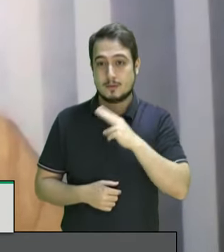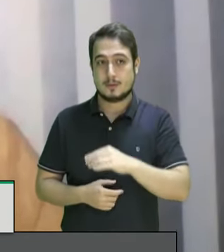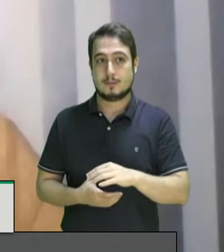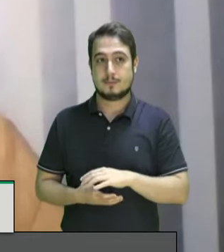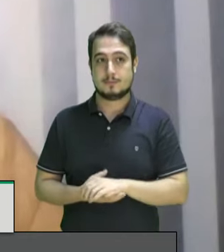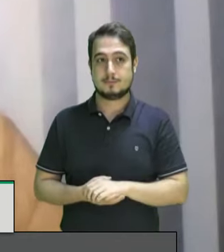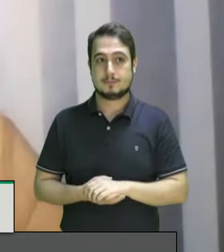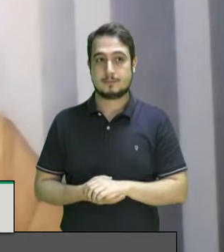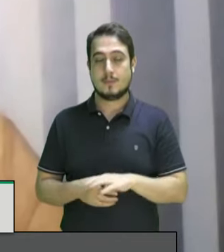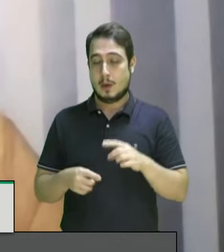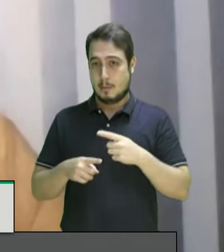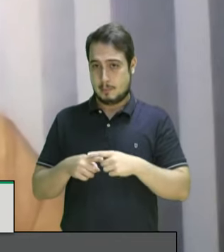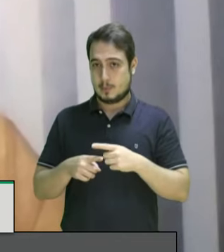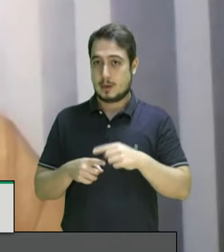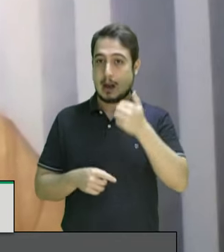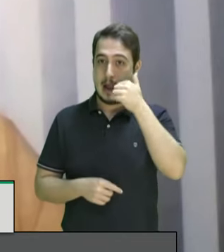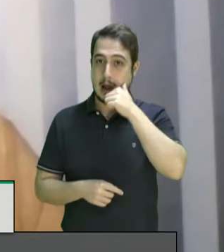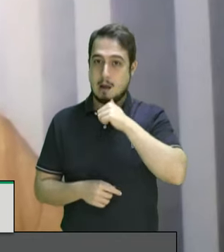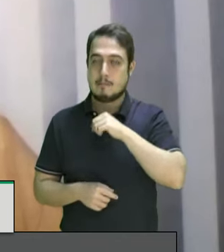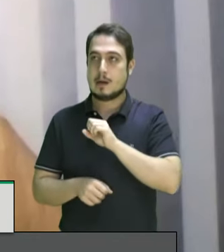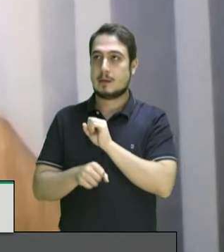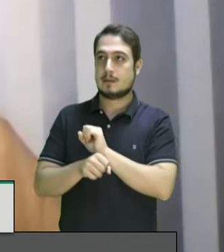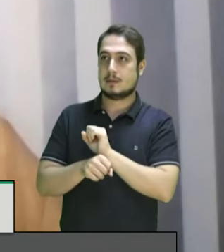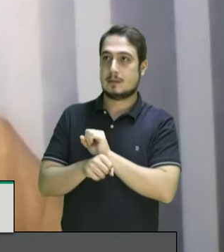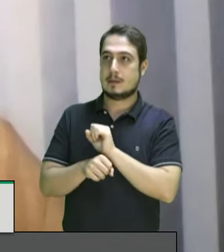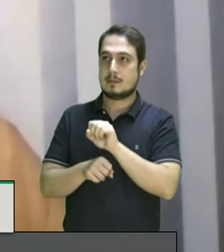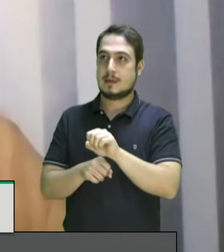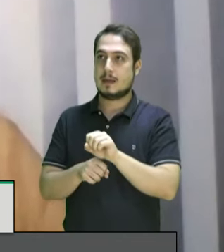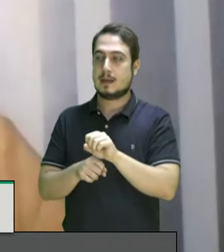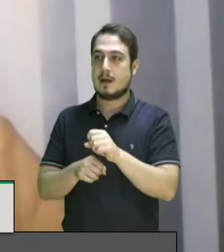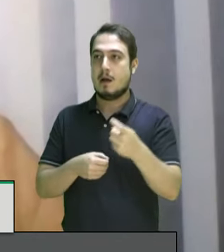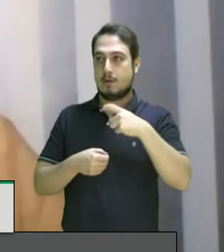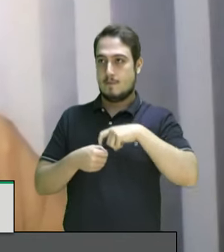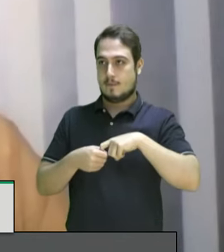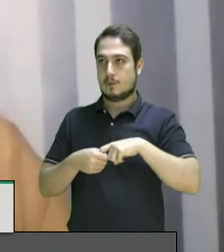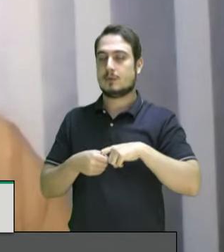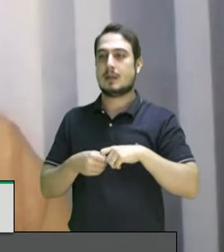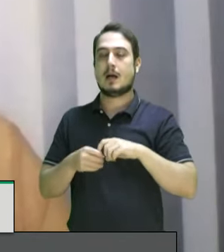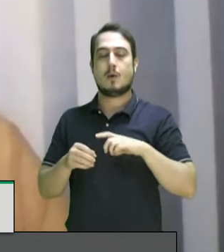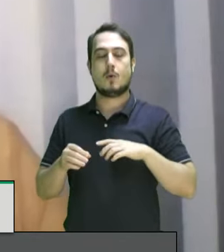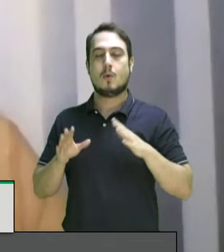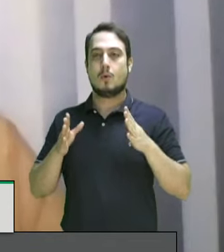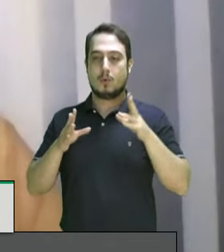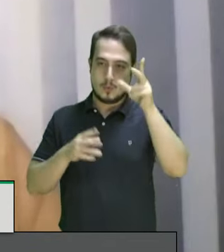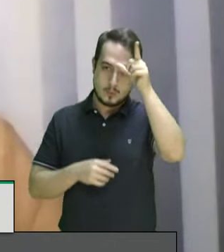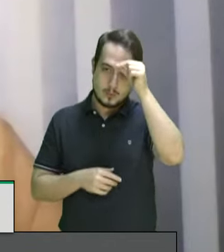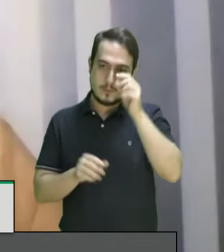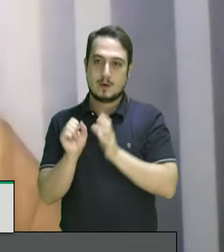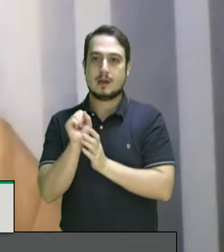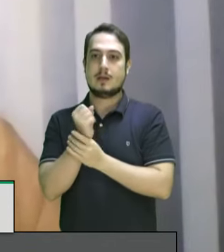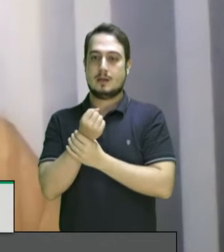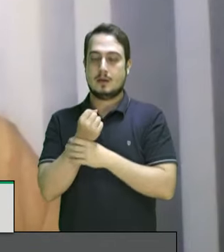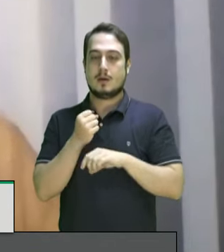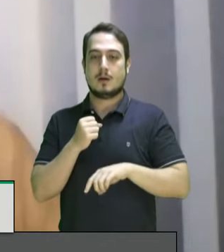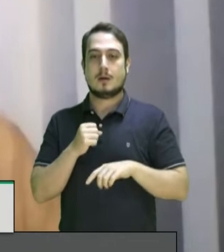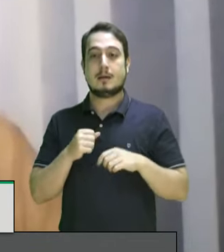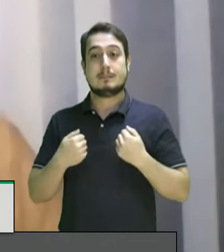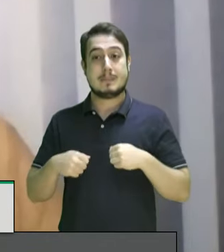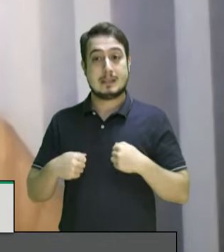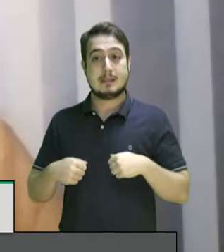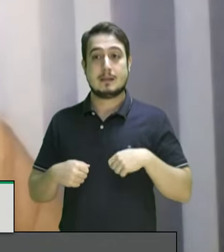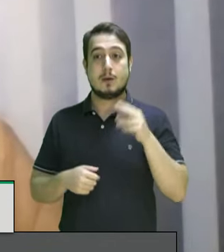porque as mães que esperam que seus filhos voltem em segurança para suas casas no final do dia tem